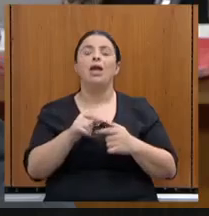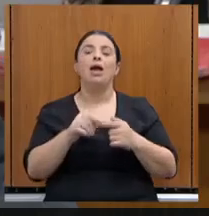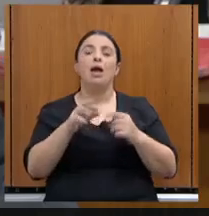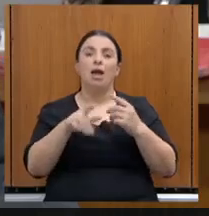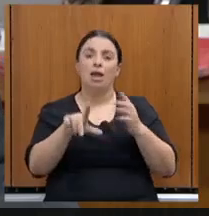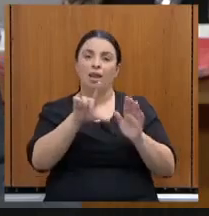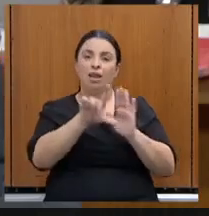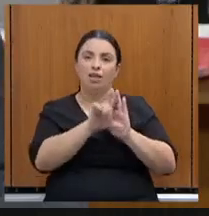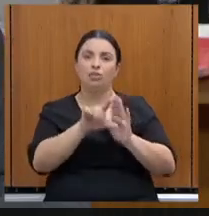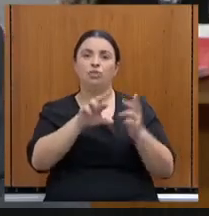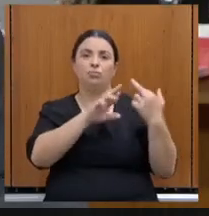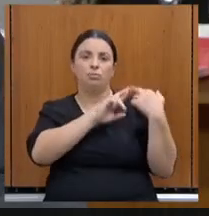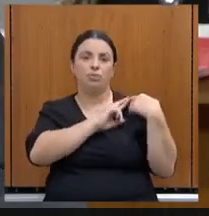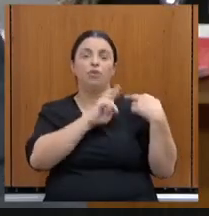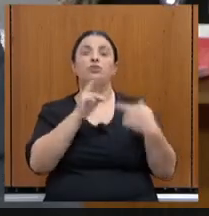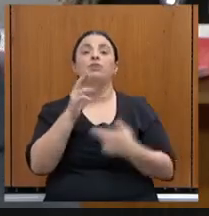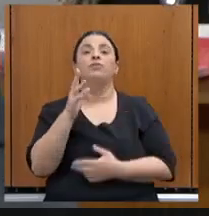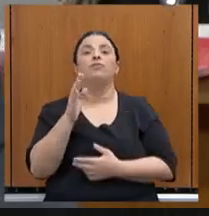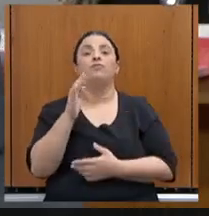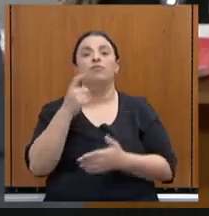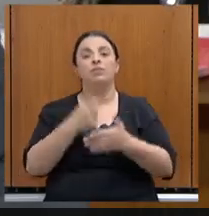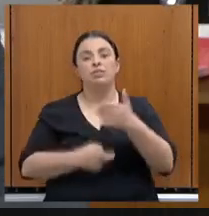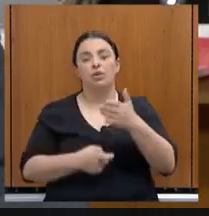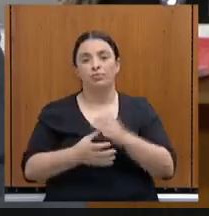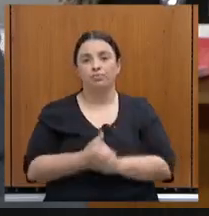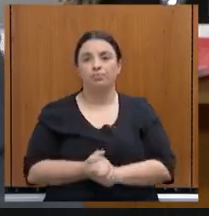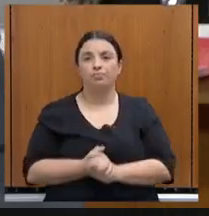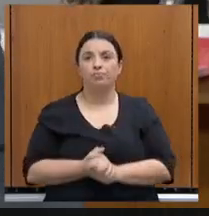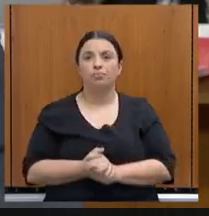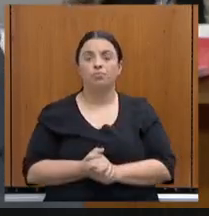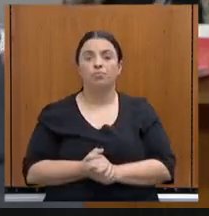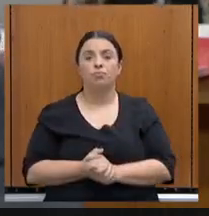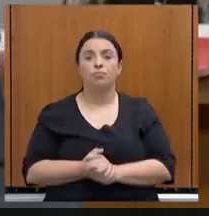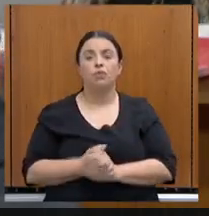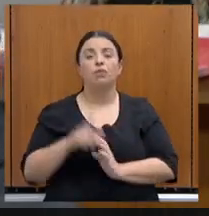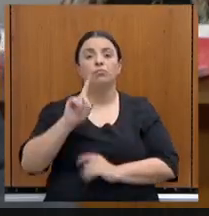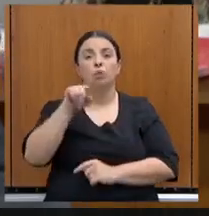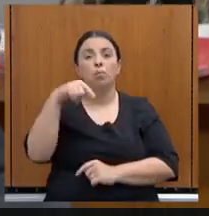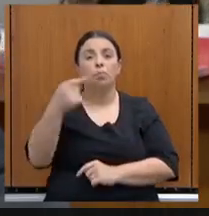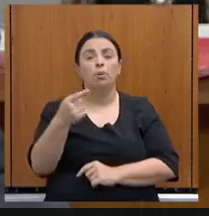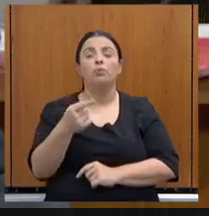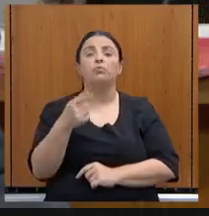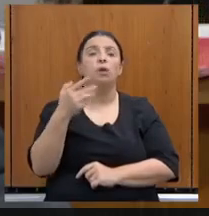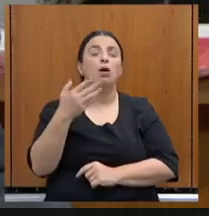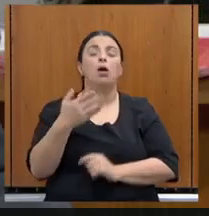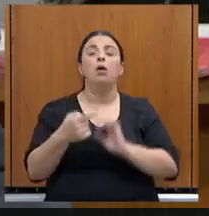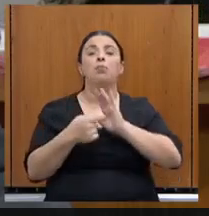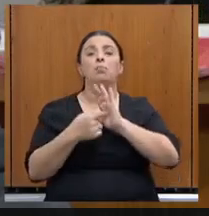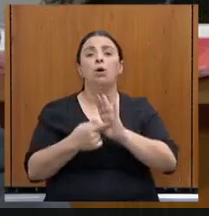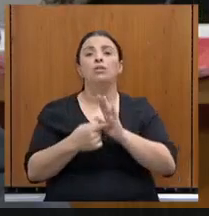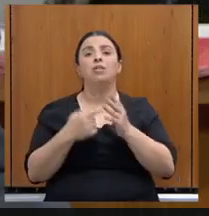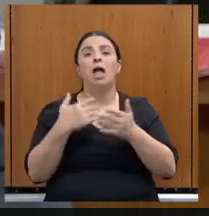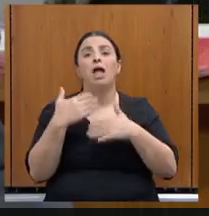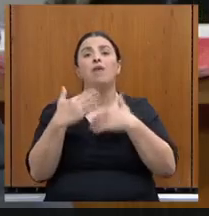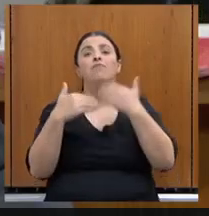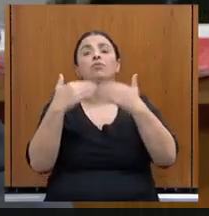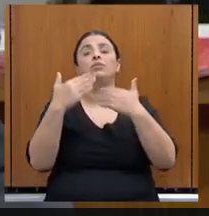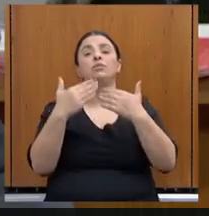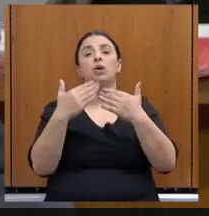O próximo mostra a evolução da despesa de pessoal,